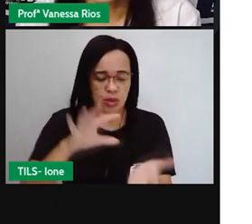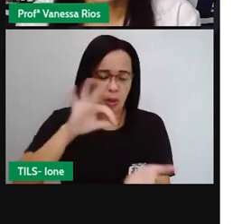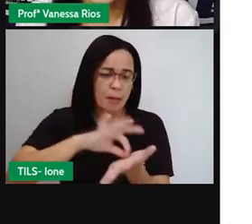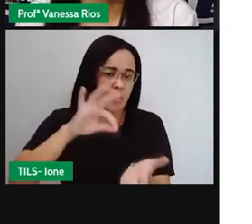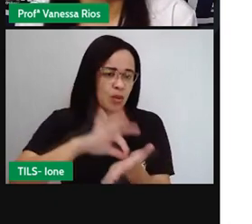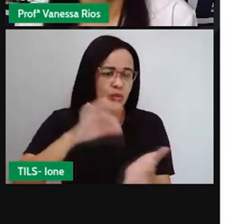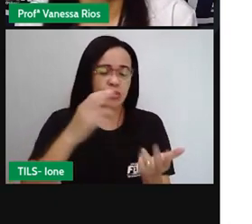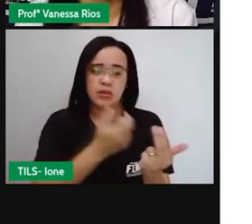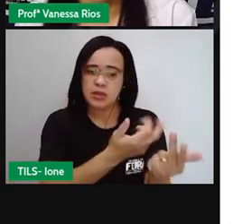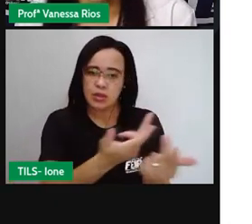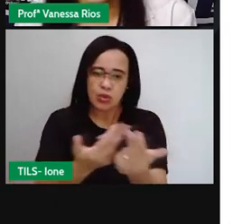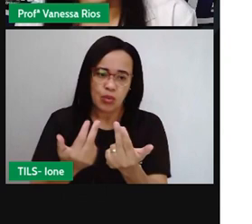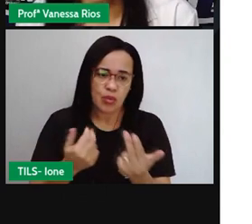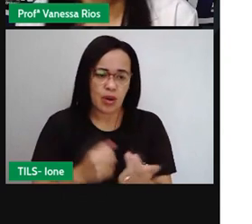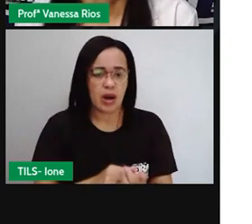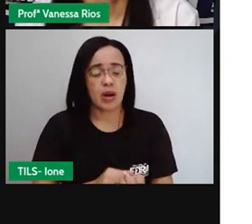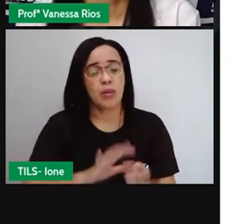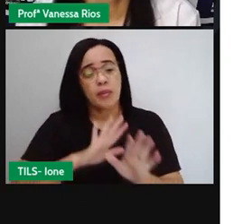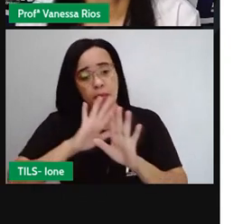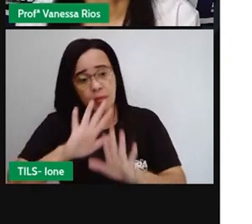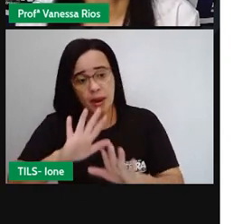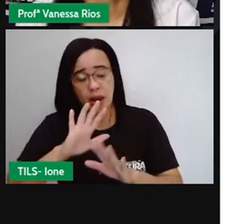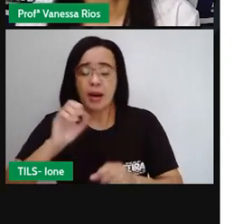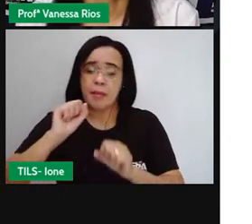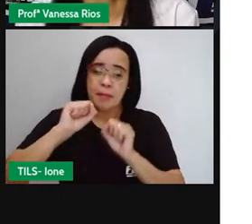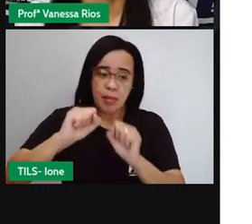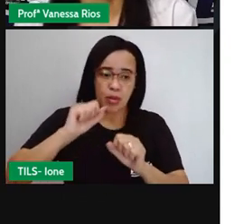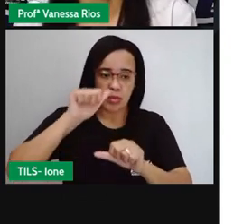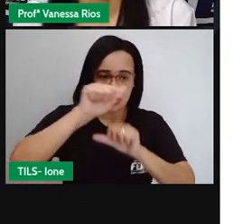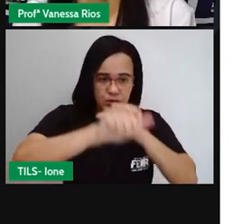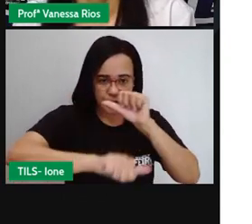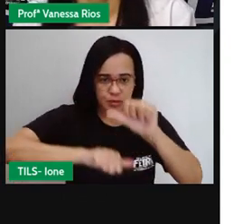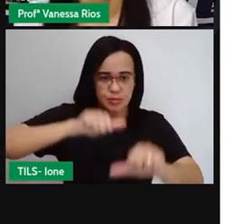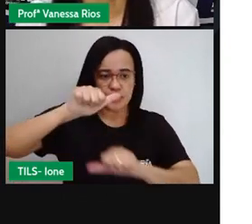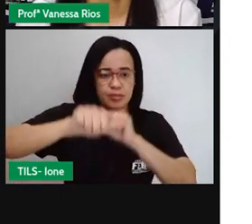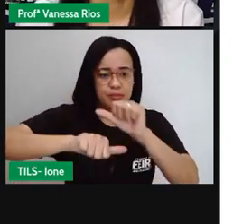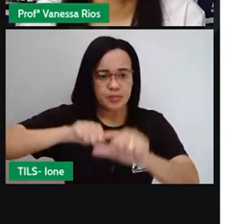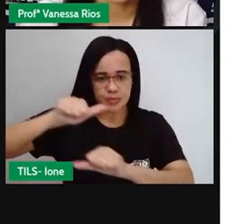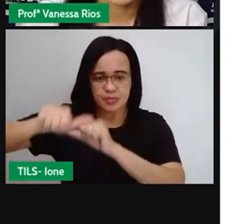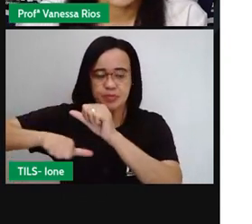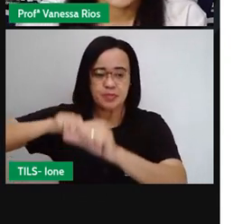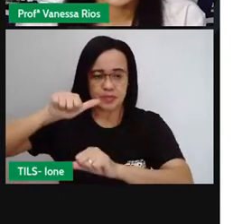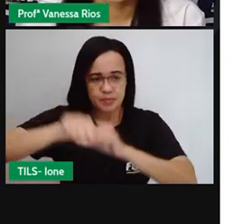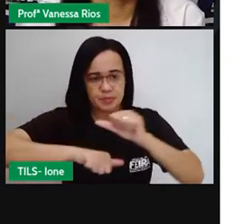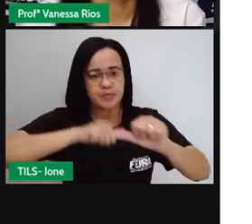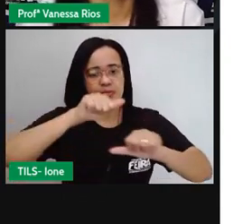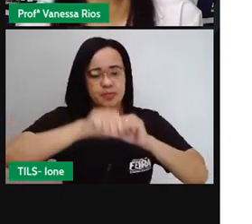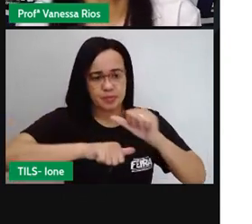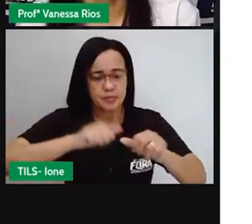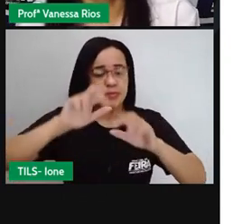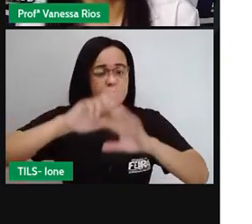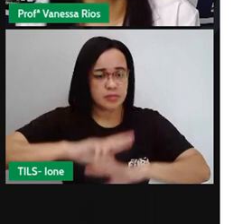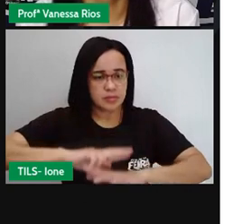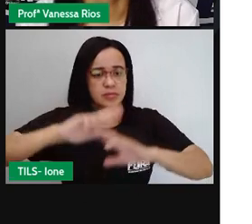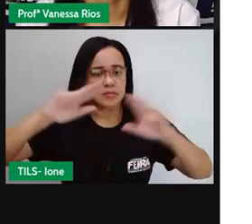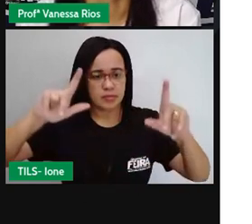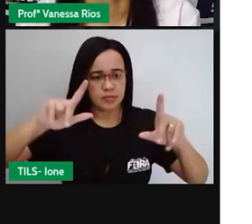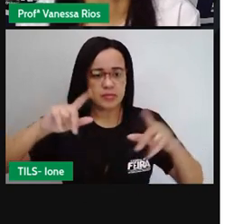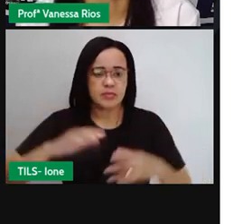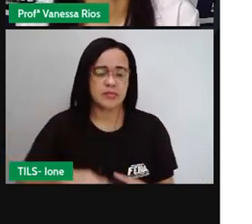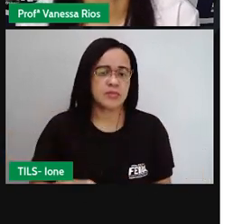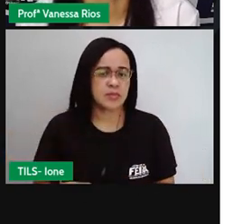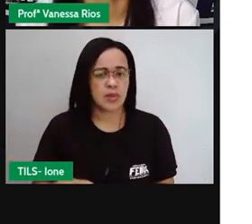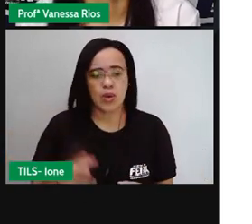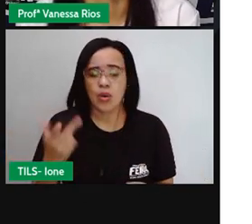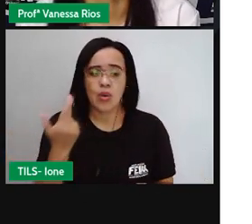variam e essa variação faz com que existam tipos de ângulos diferentes. E o mais comum é o ângulo